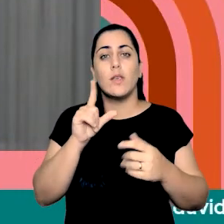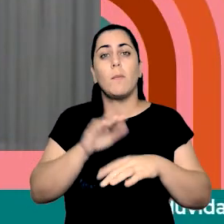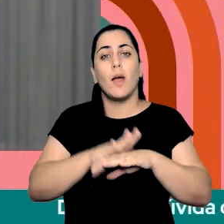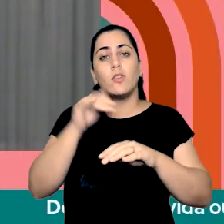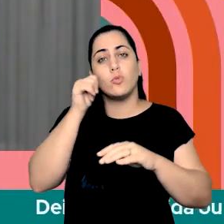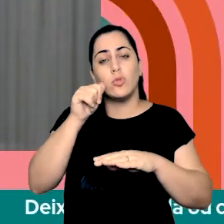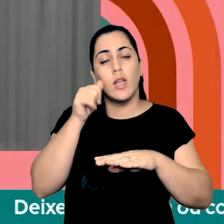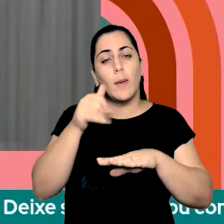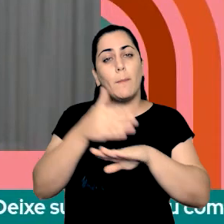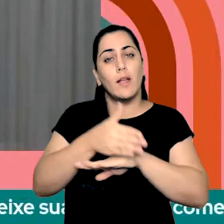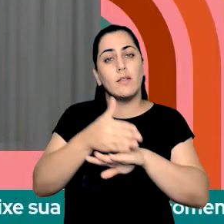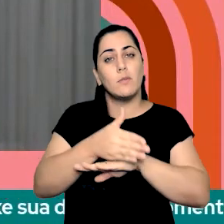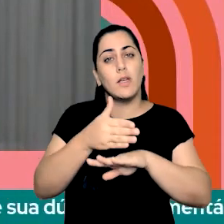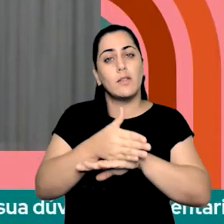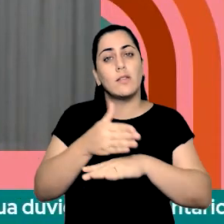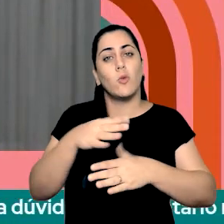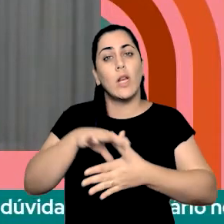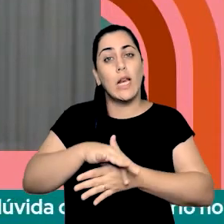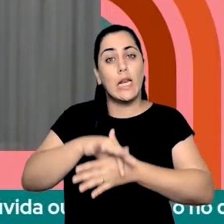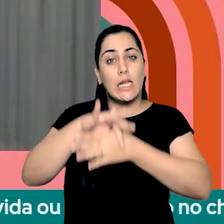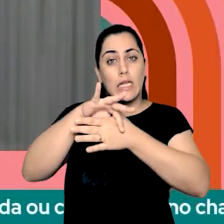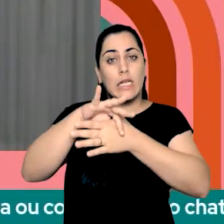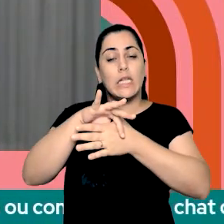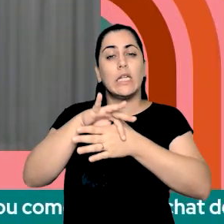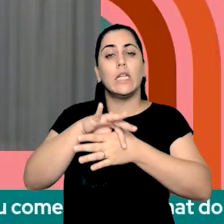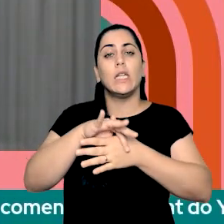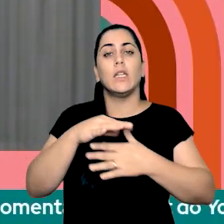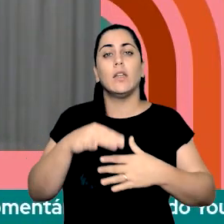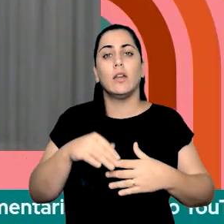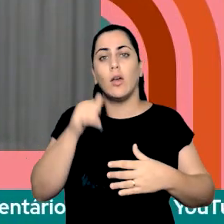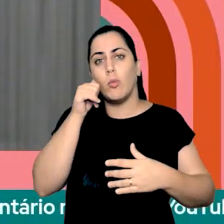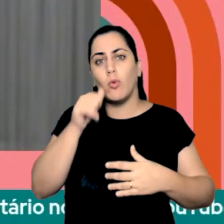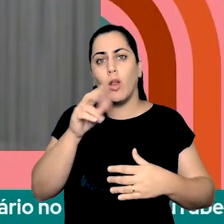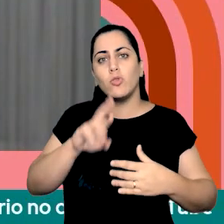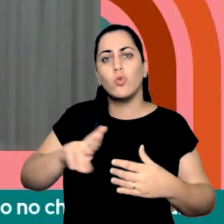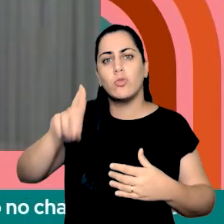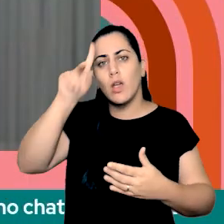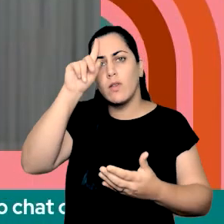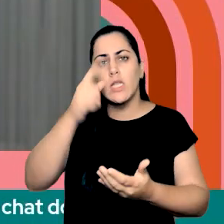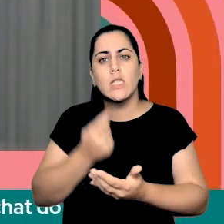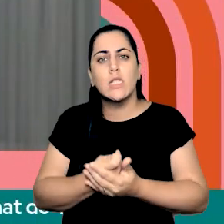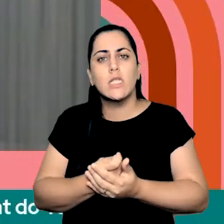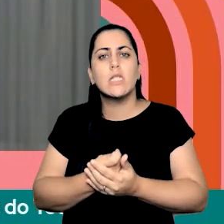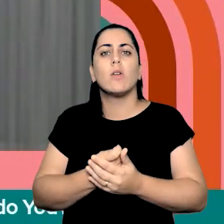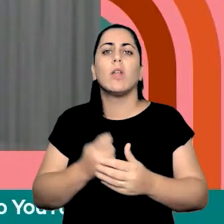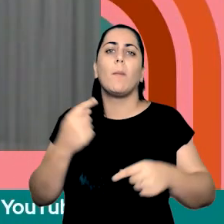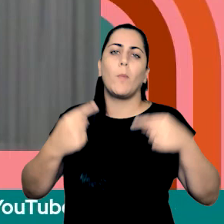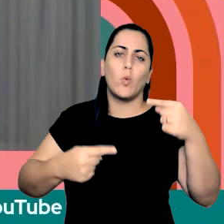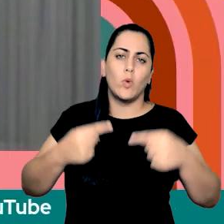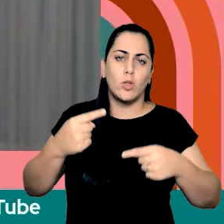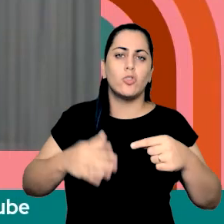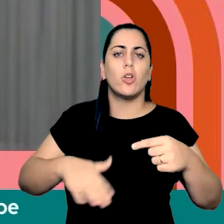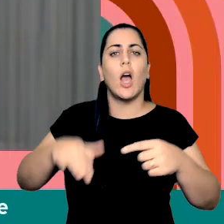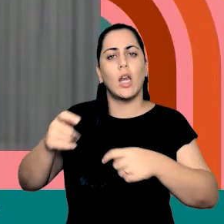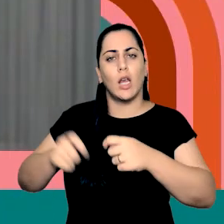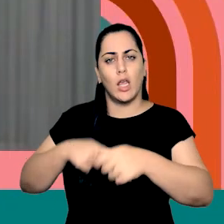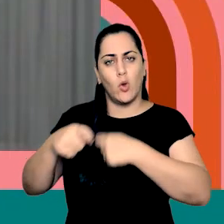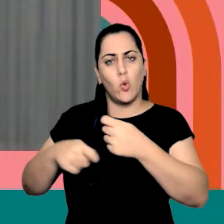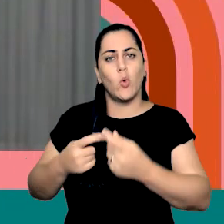mulheres em cargos de liderança, de tomada de decisão, nas dimensões políticas econômicas.